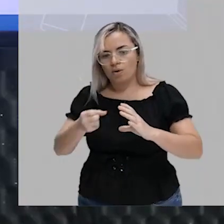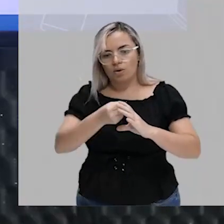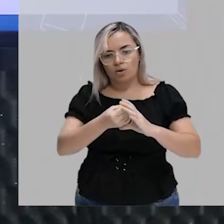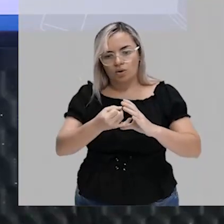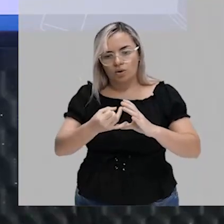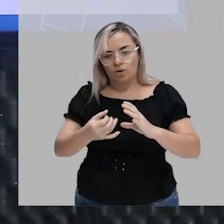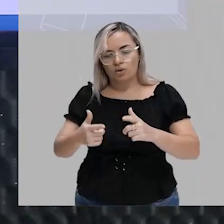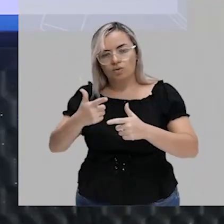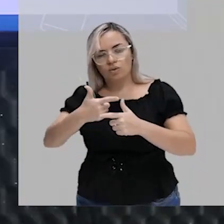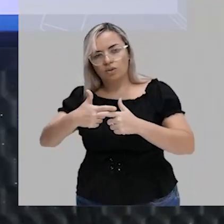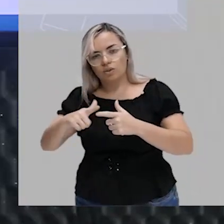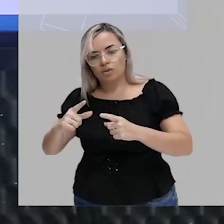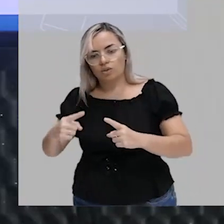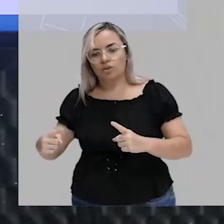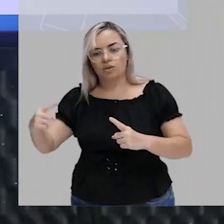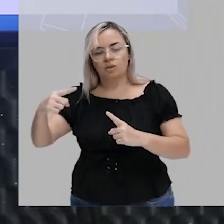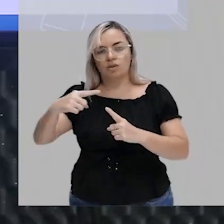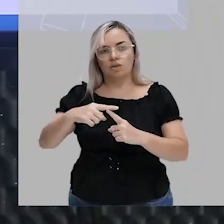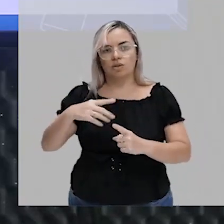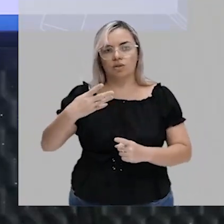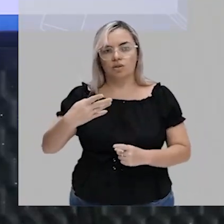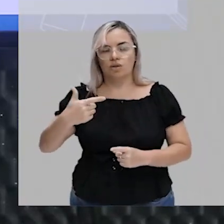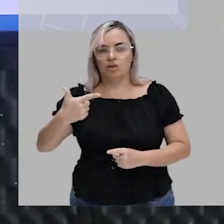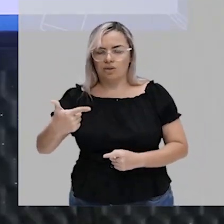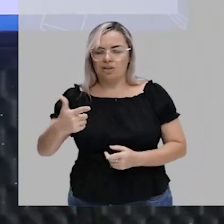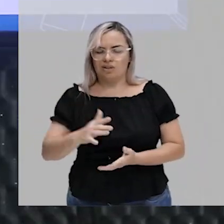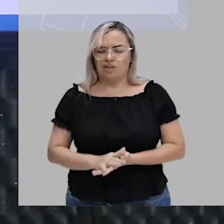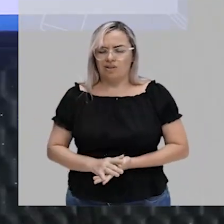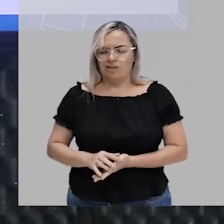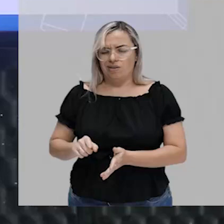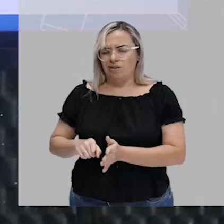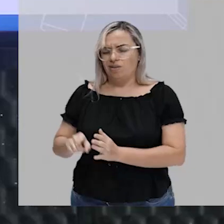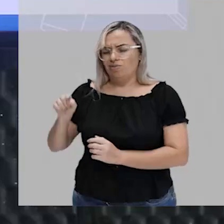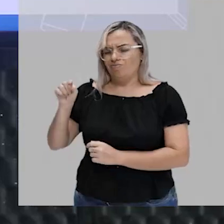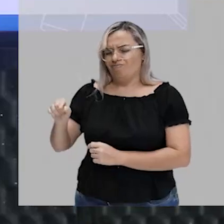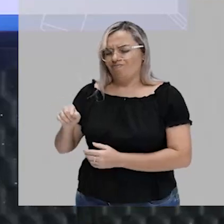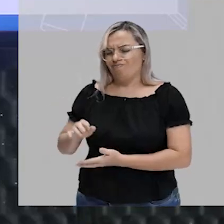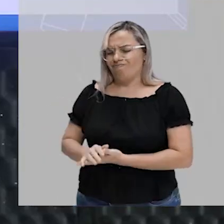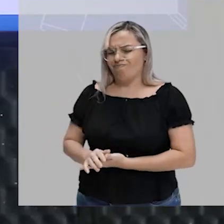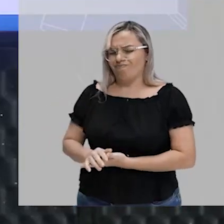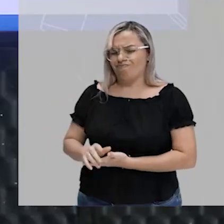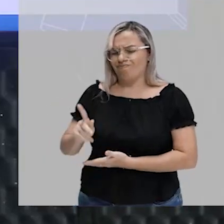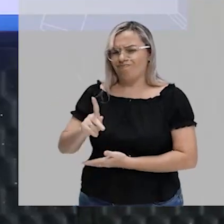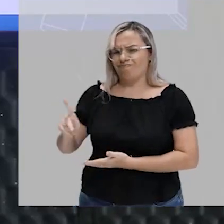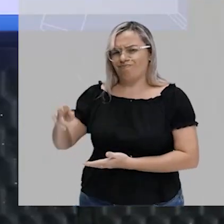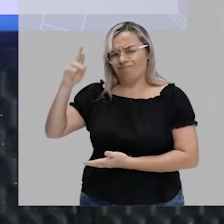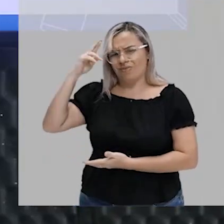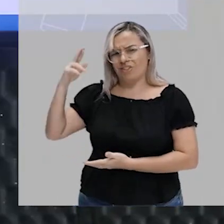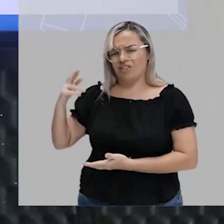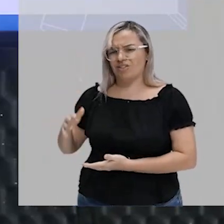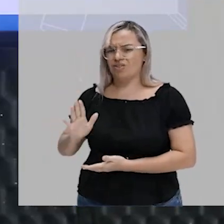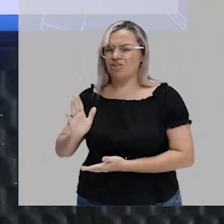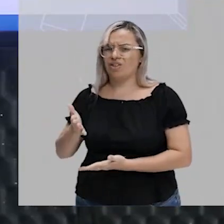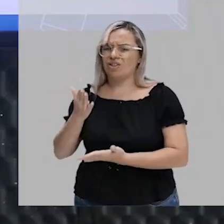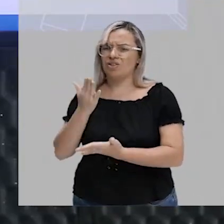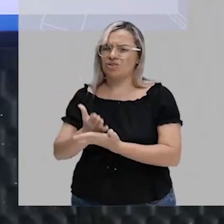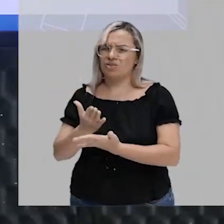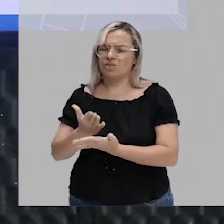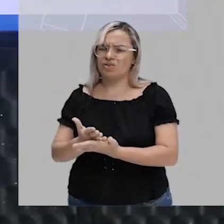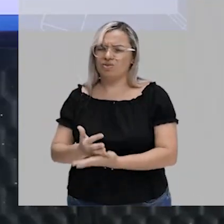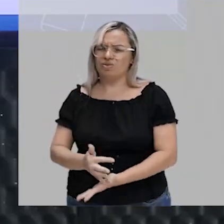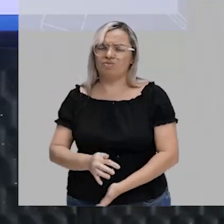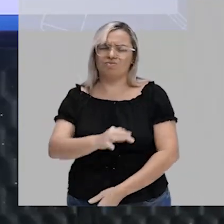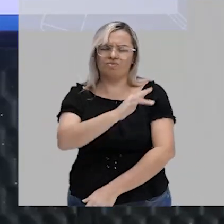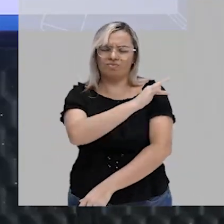42. Bom, eita, Renata, tu tá me fazendo relembrar muitos conceitos lá, já estudados no ensino fundamental, né?